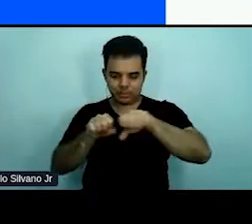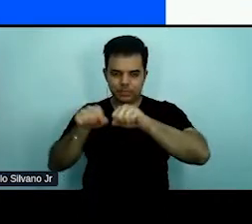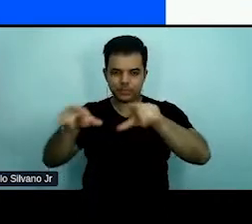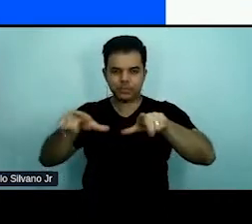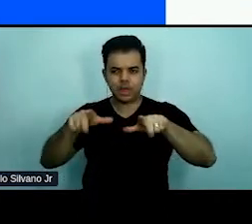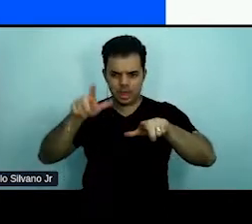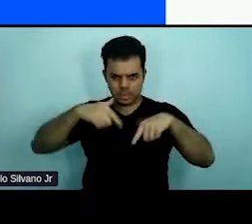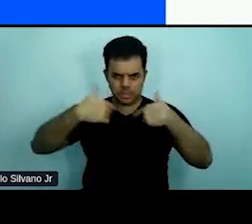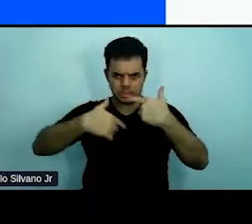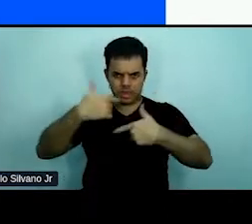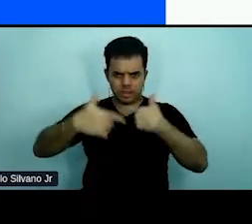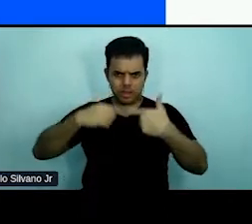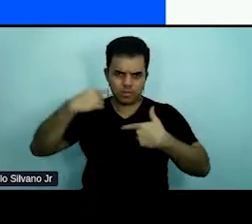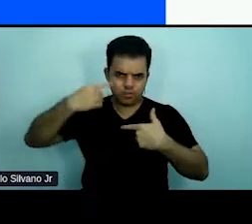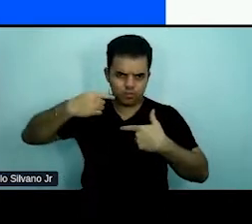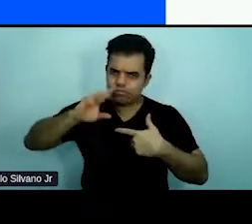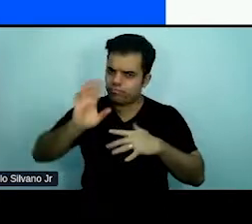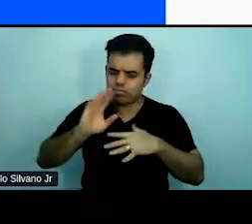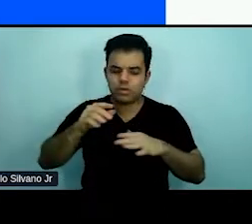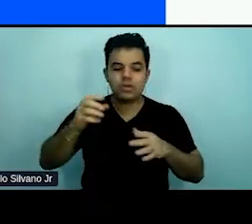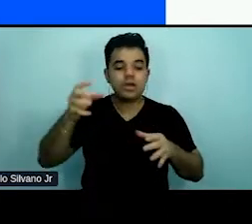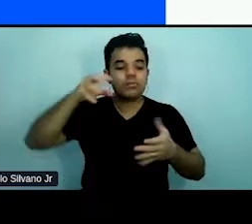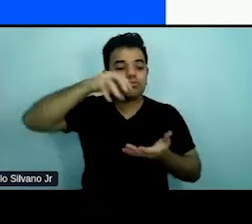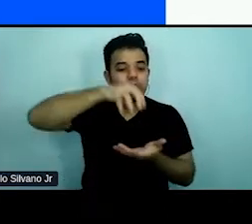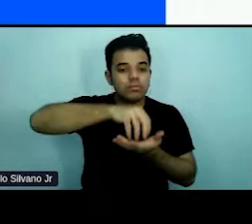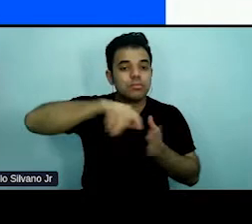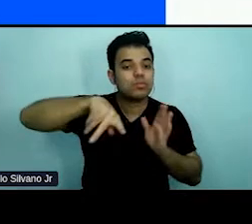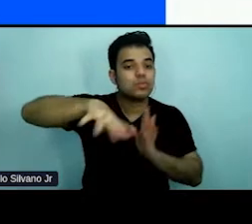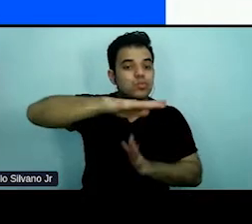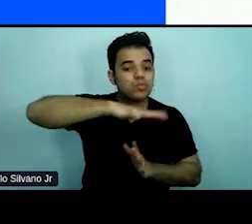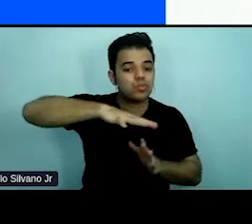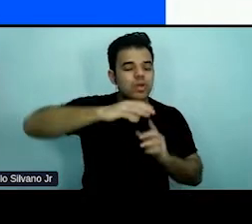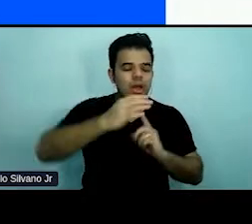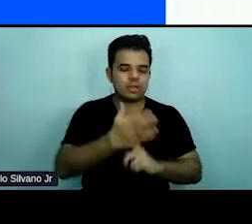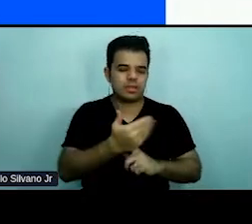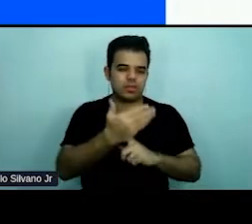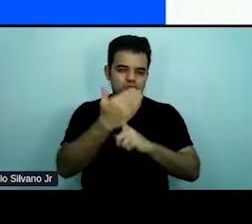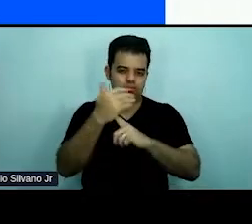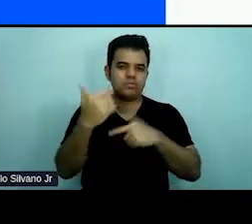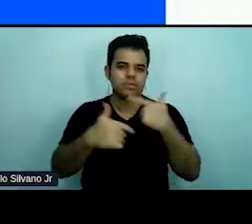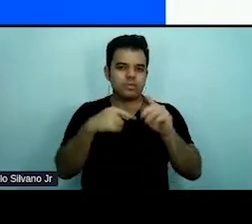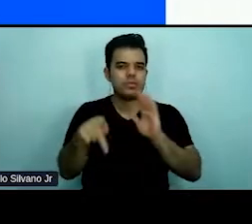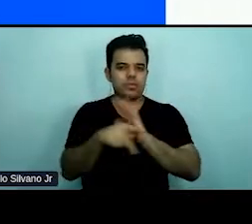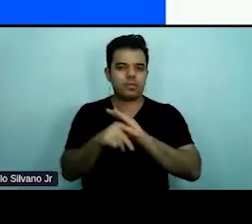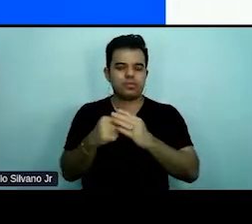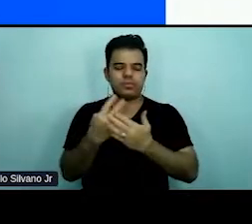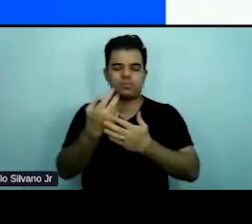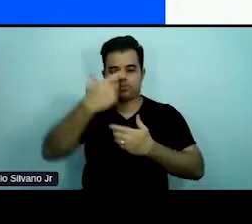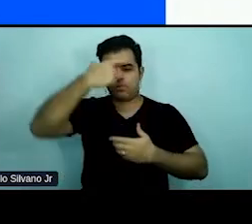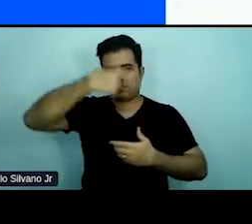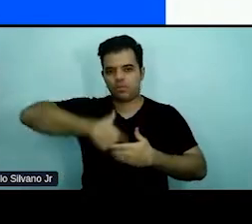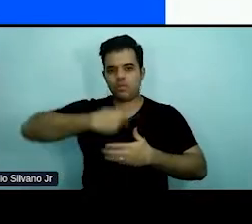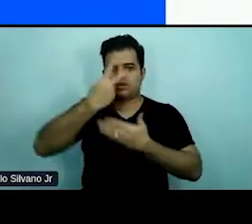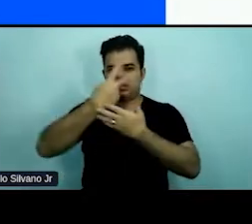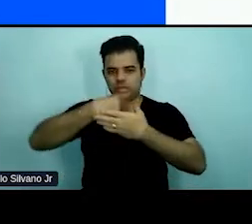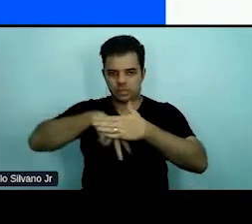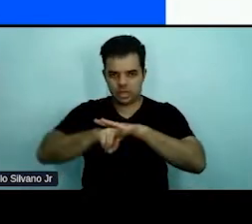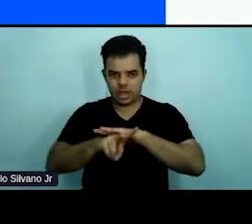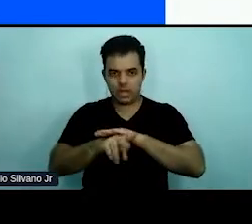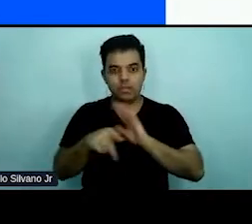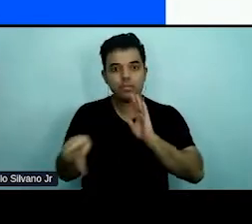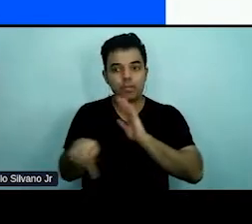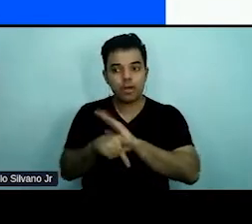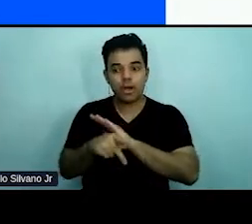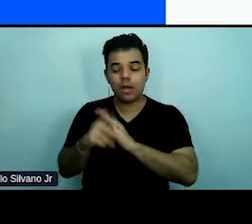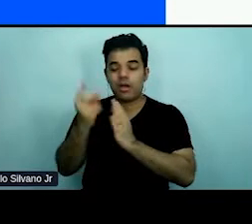mais na área, atuo dentro do time de tecnologia, como designer, minha especialidade é design